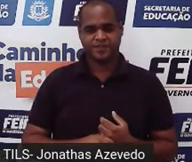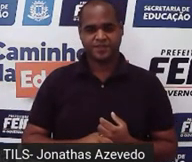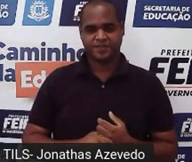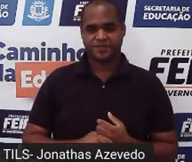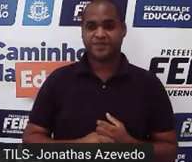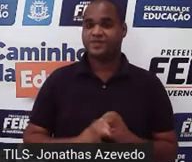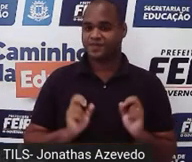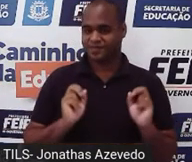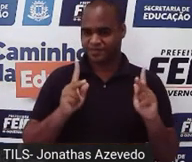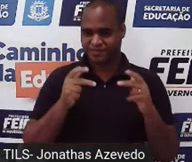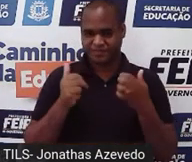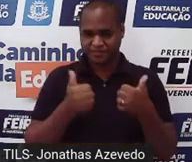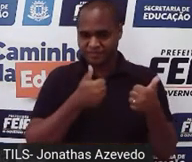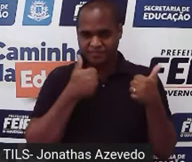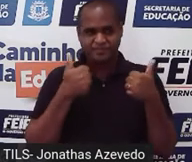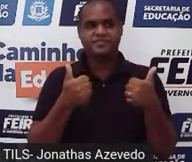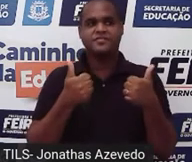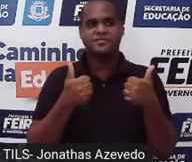Belezinha?